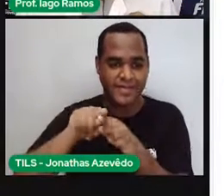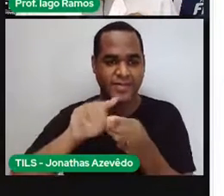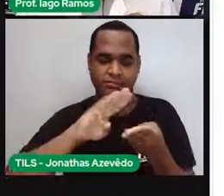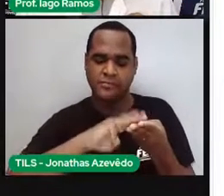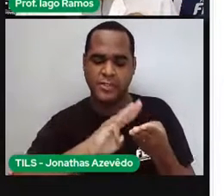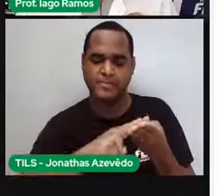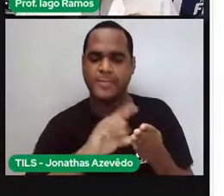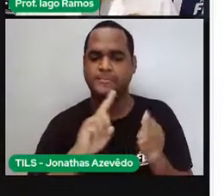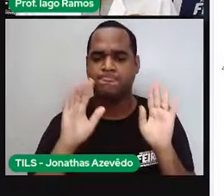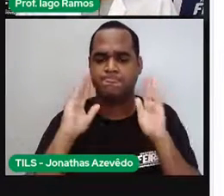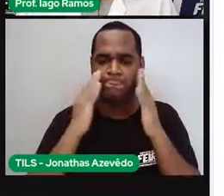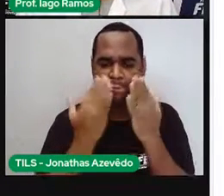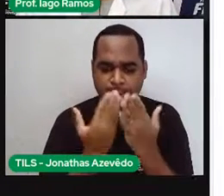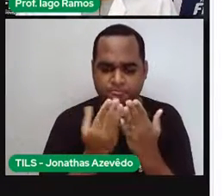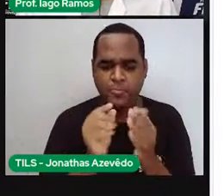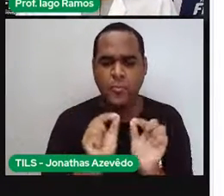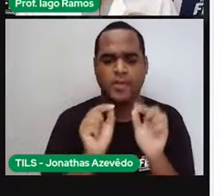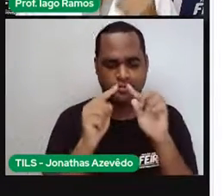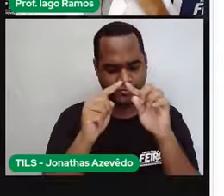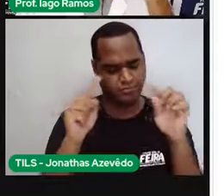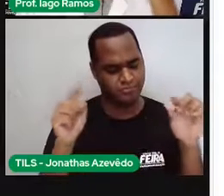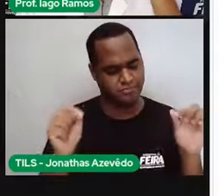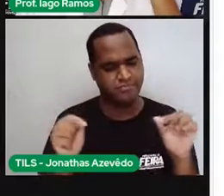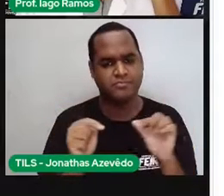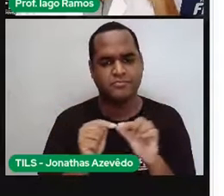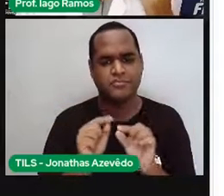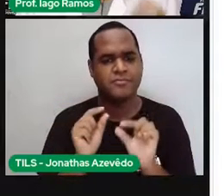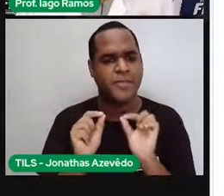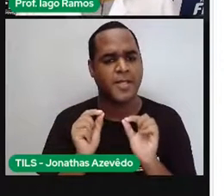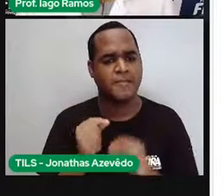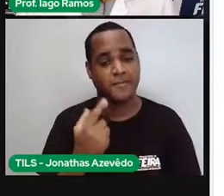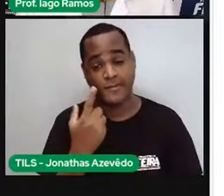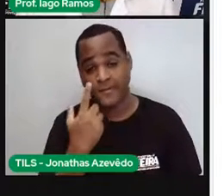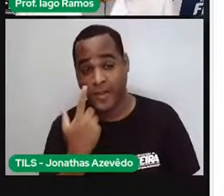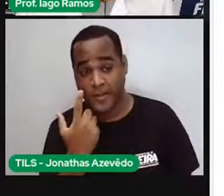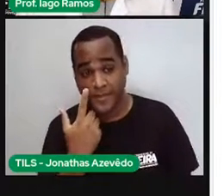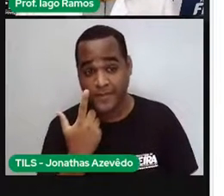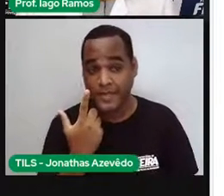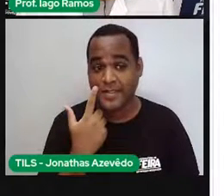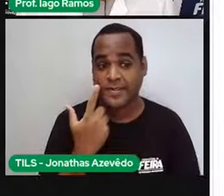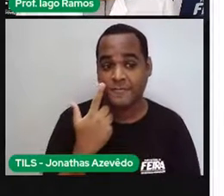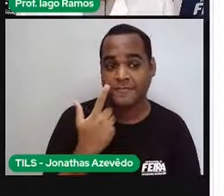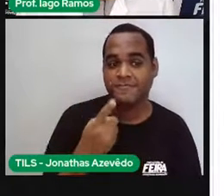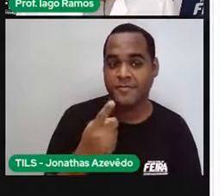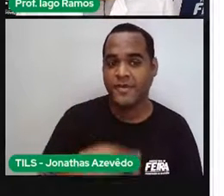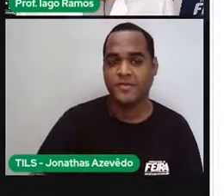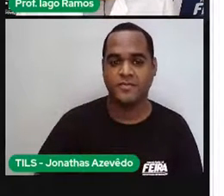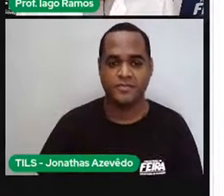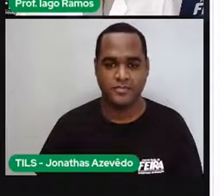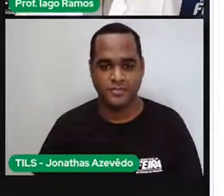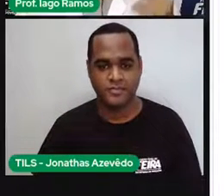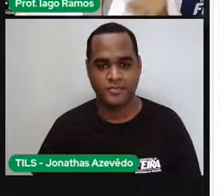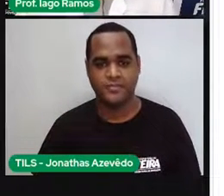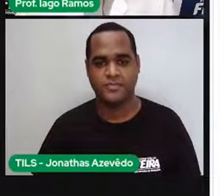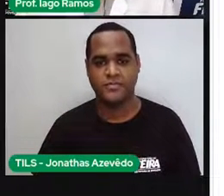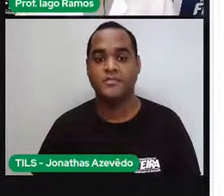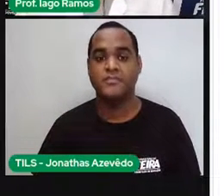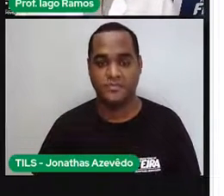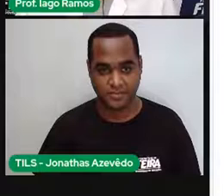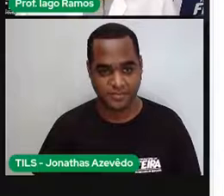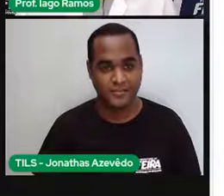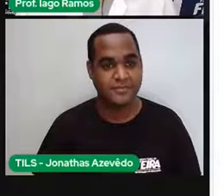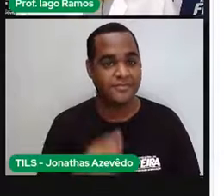que significa medir um contorno? Pegue a visão aí, quer ver só? A